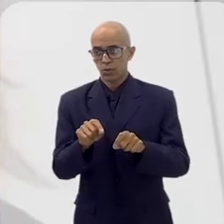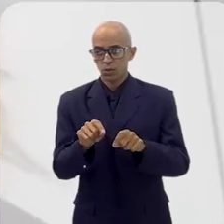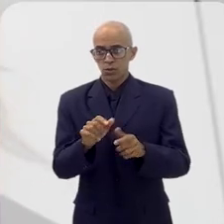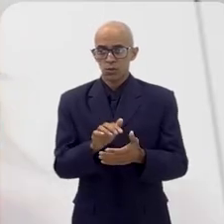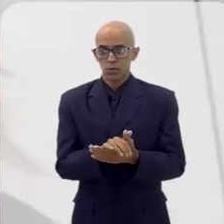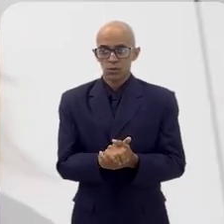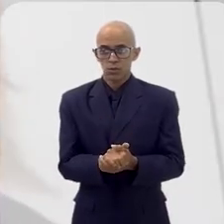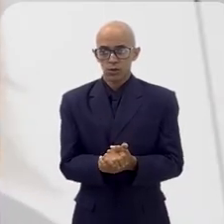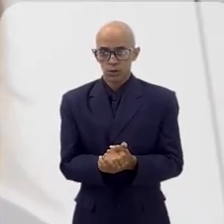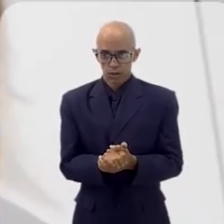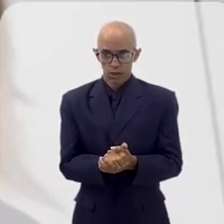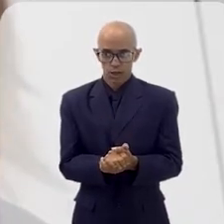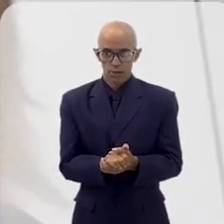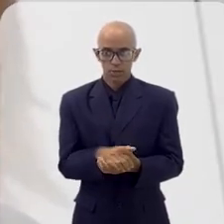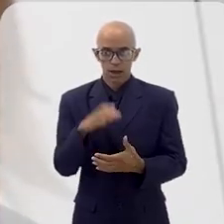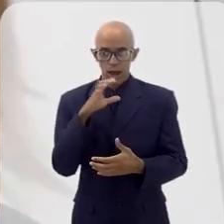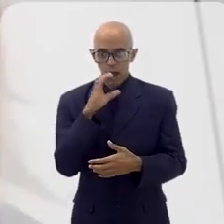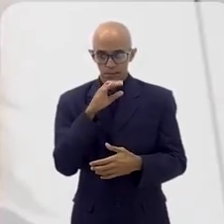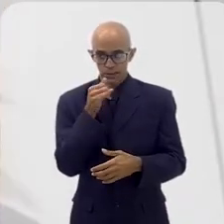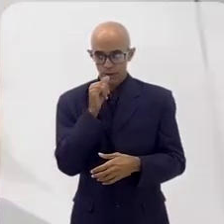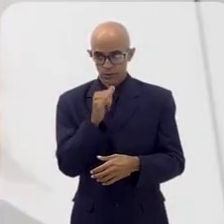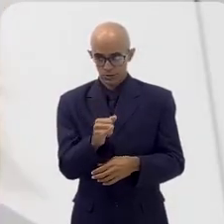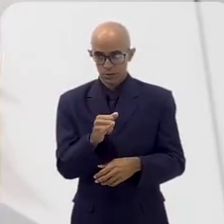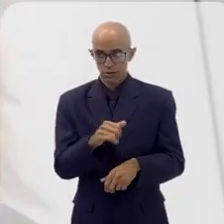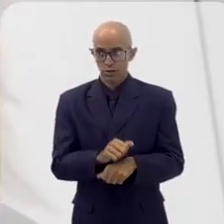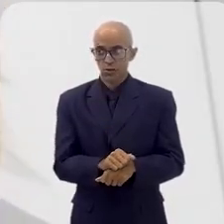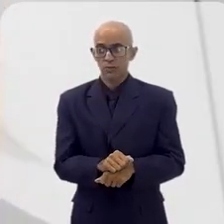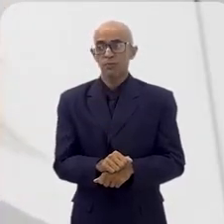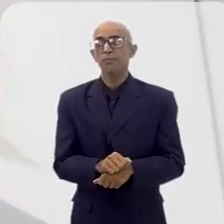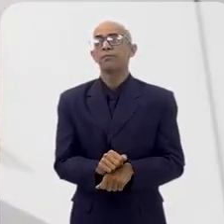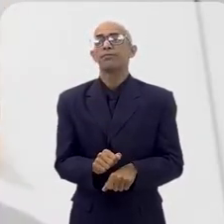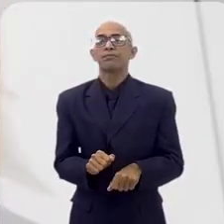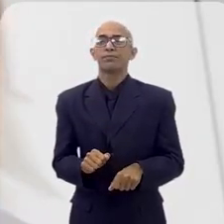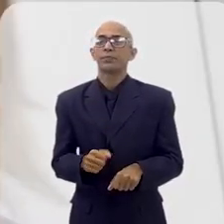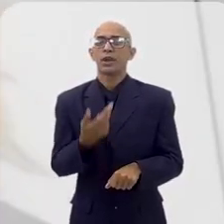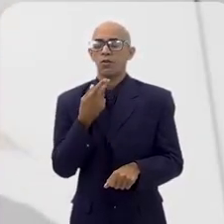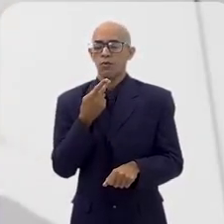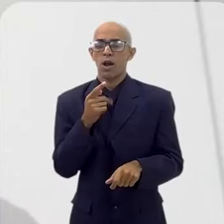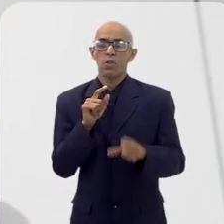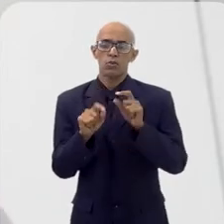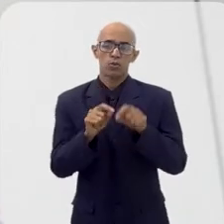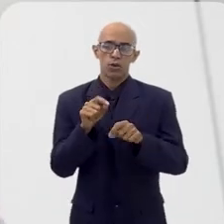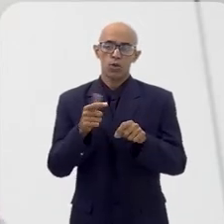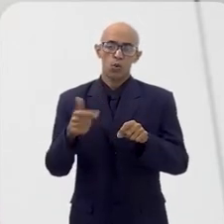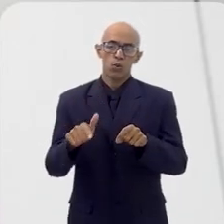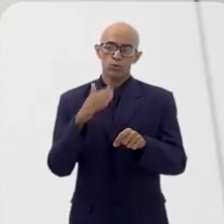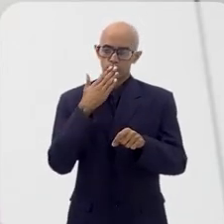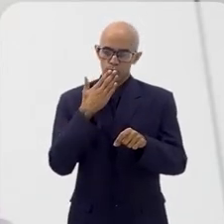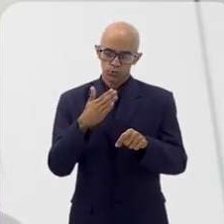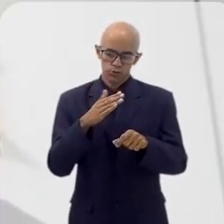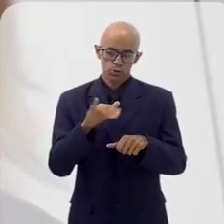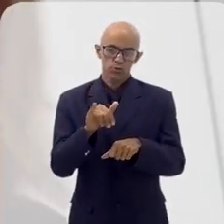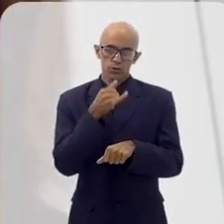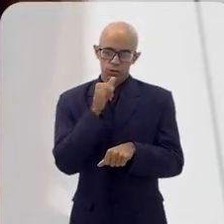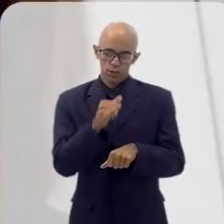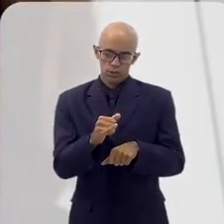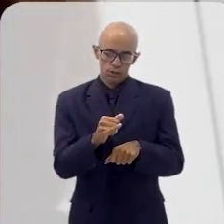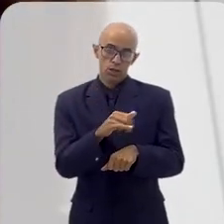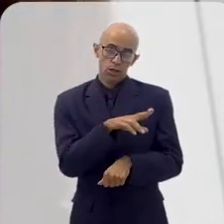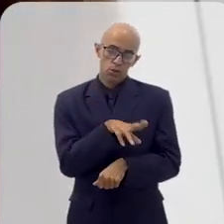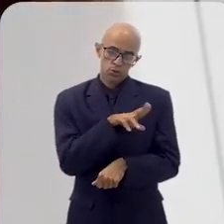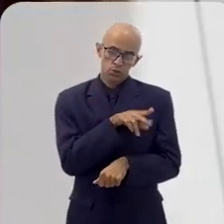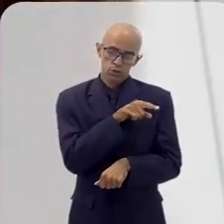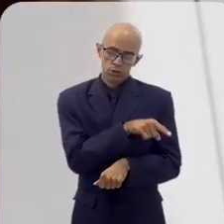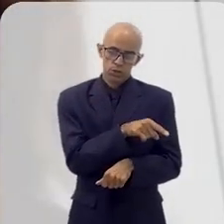ele vê que isso é tão importante que faz também uma eficiência energética. Aí eu digo com outros tipos de combustíveis também que ele